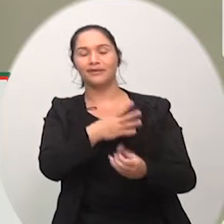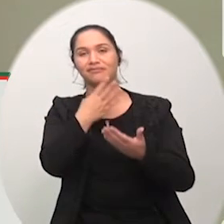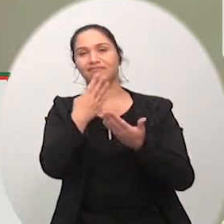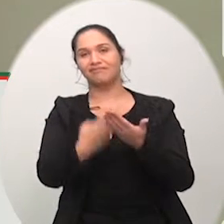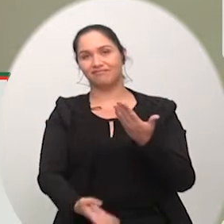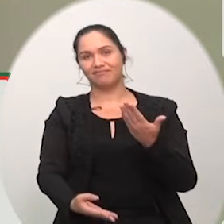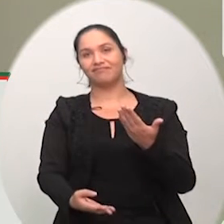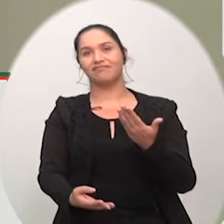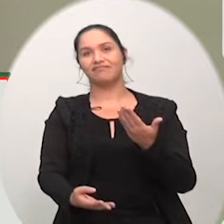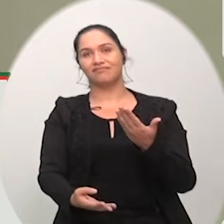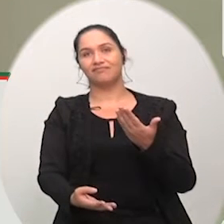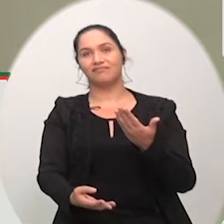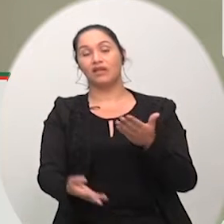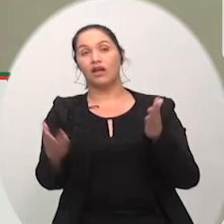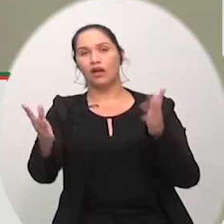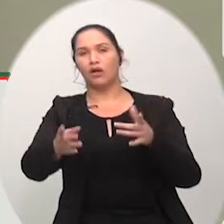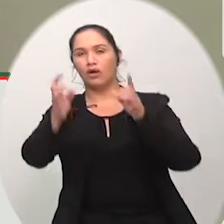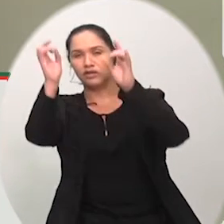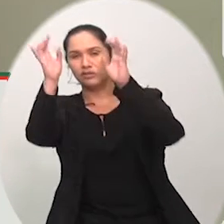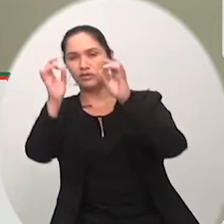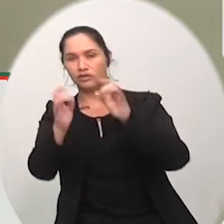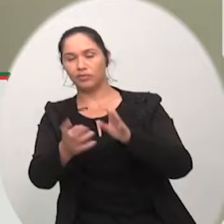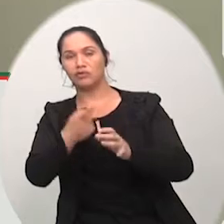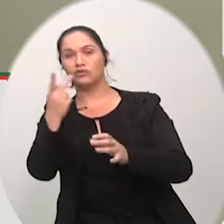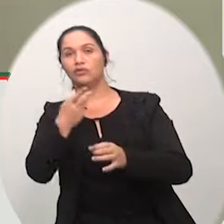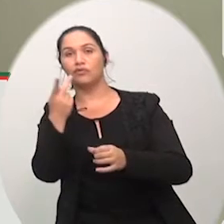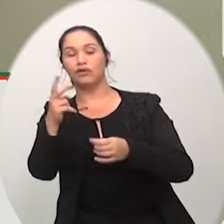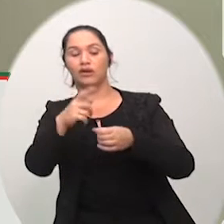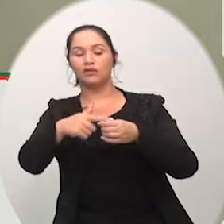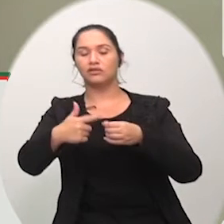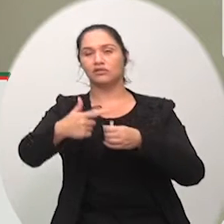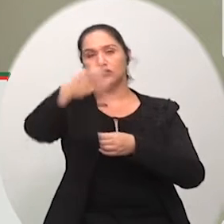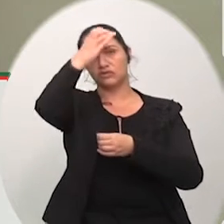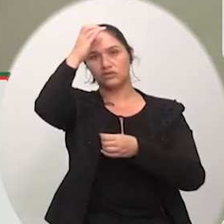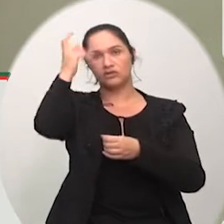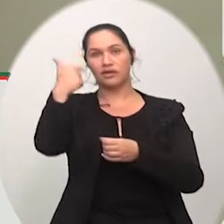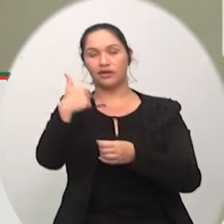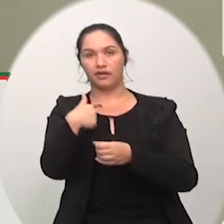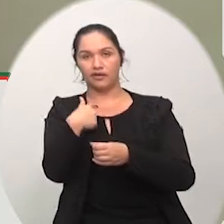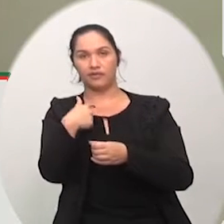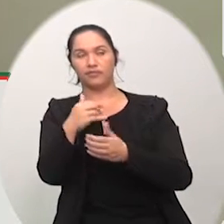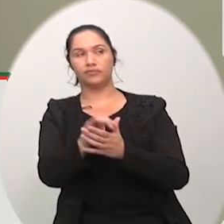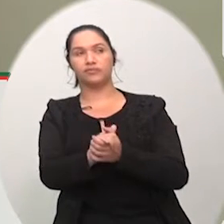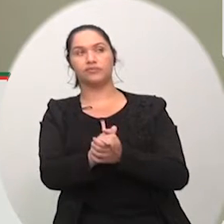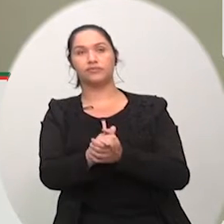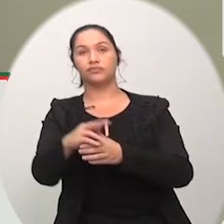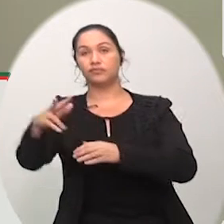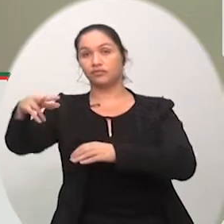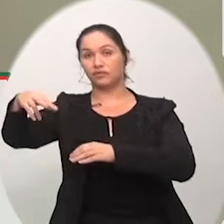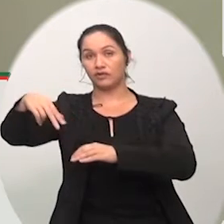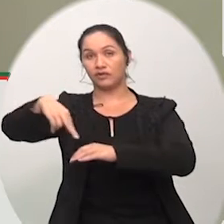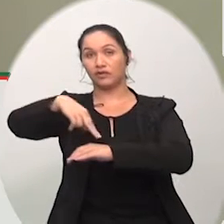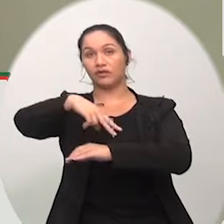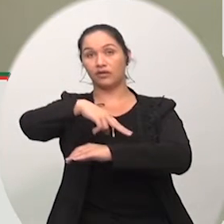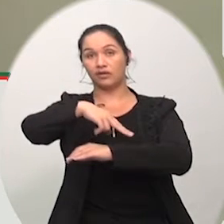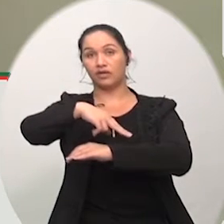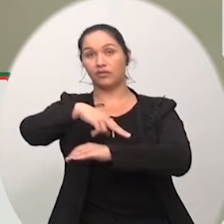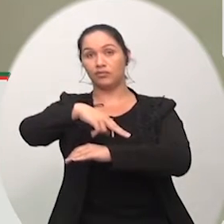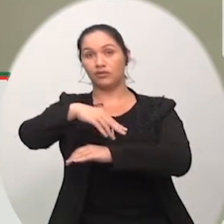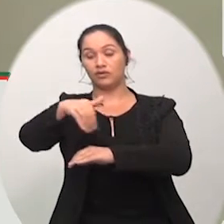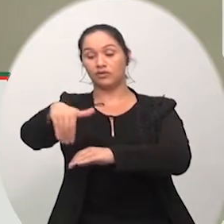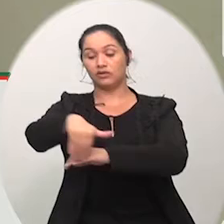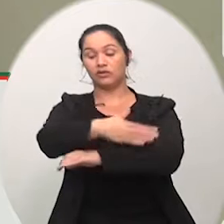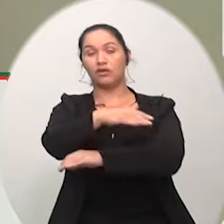nossa cidade eu caminho aqui nessa avenida no canteiro central na avenida centenário